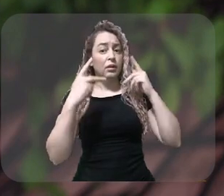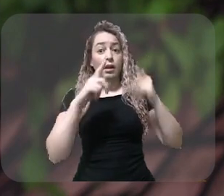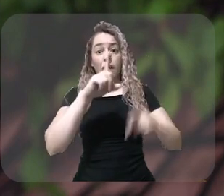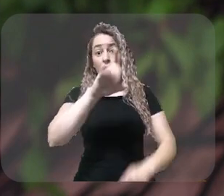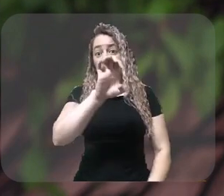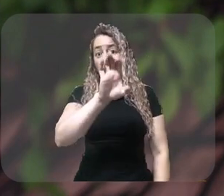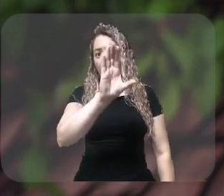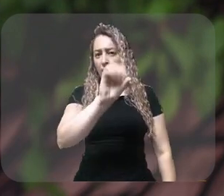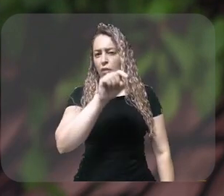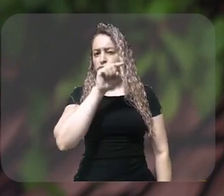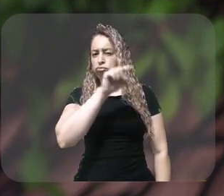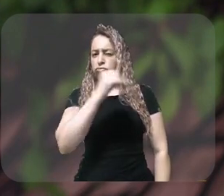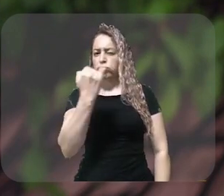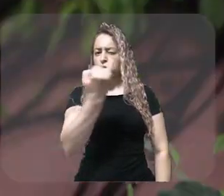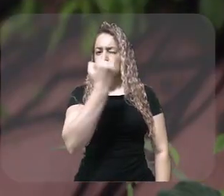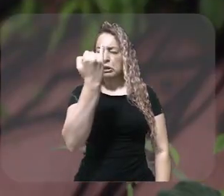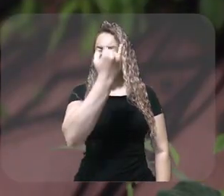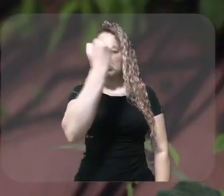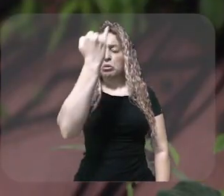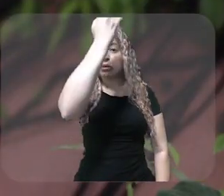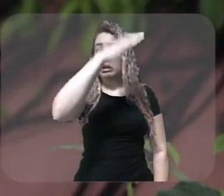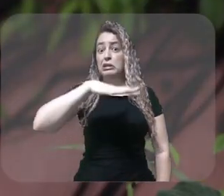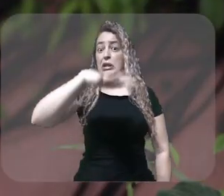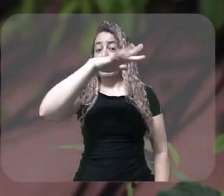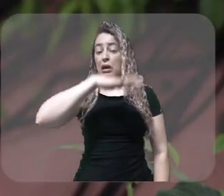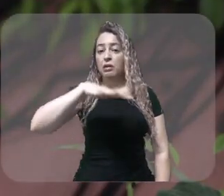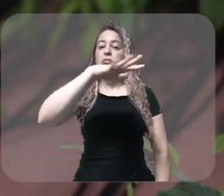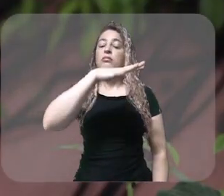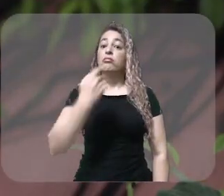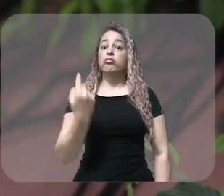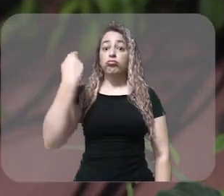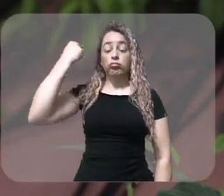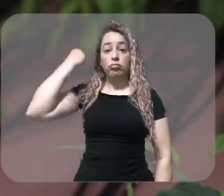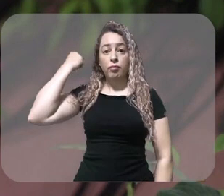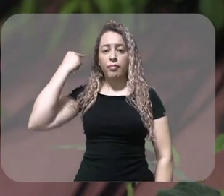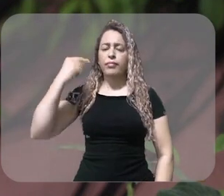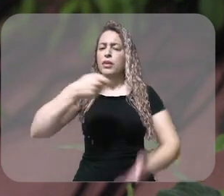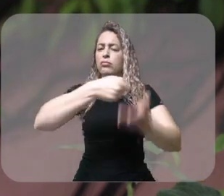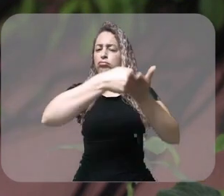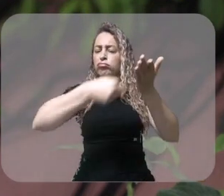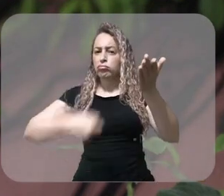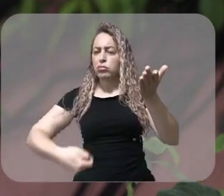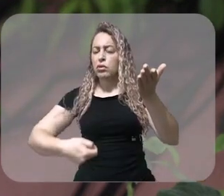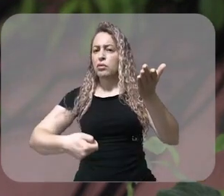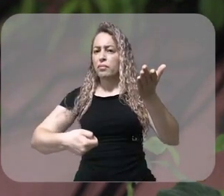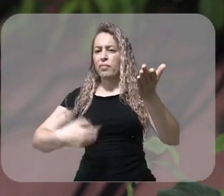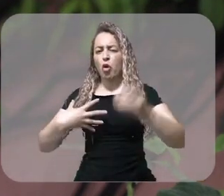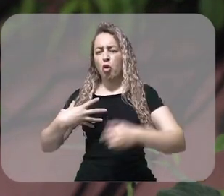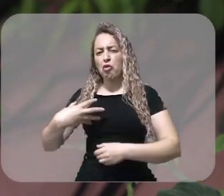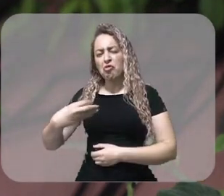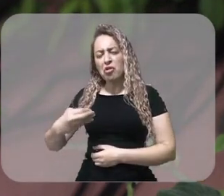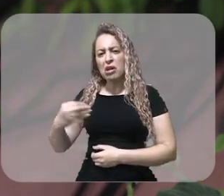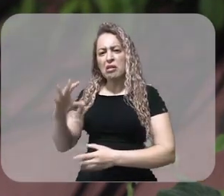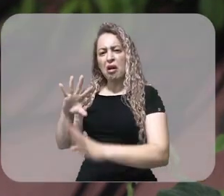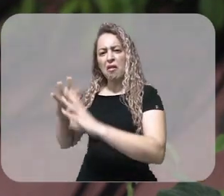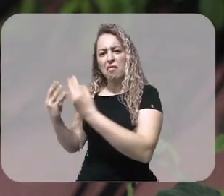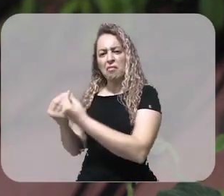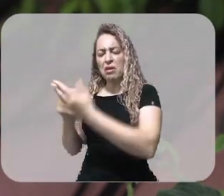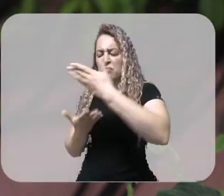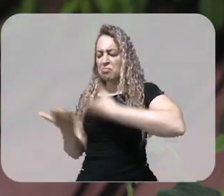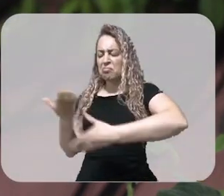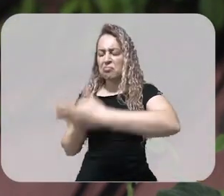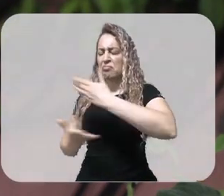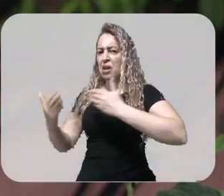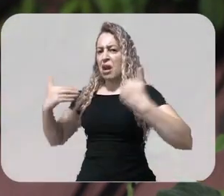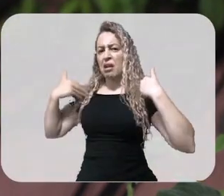importantes especialistas daquela época. Na carta, relatou que o menino nunca demonstrava alegria com a convivência familiar.